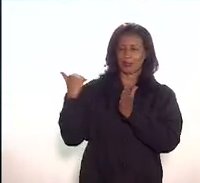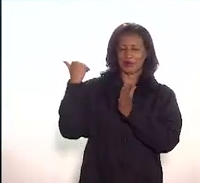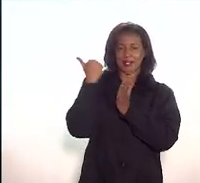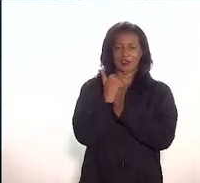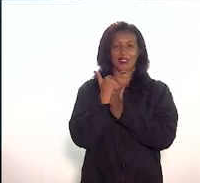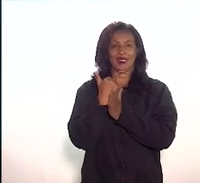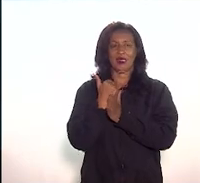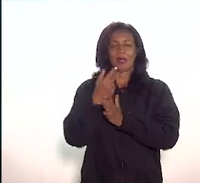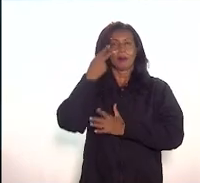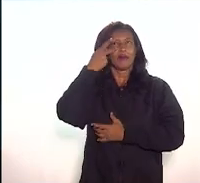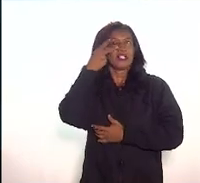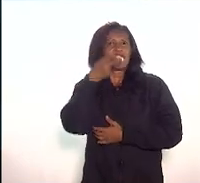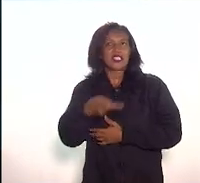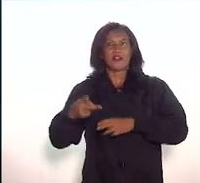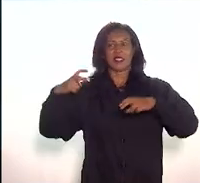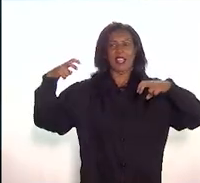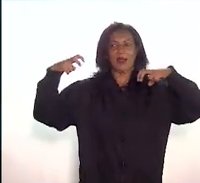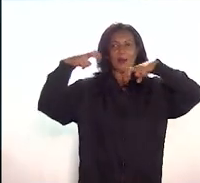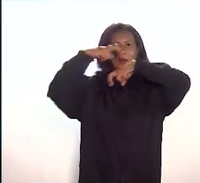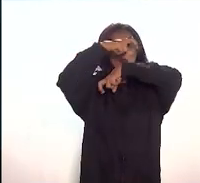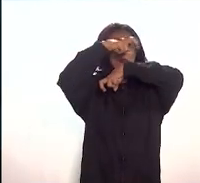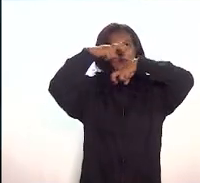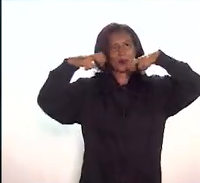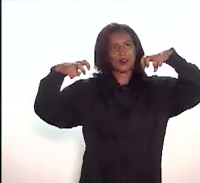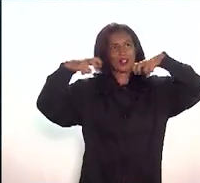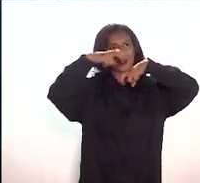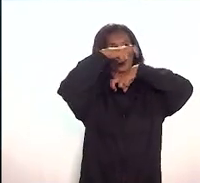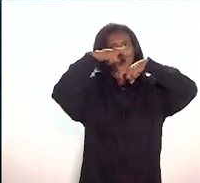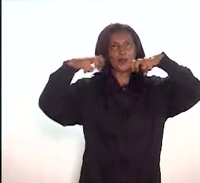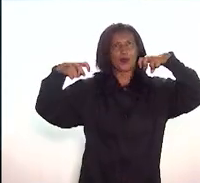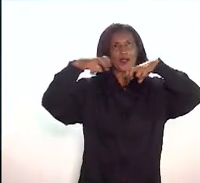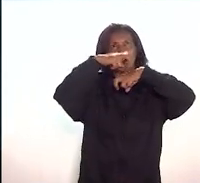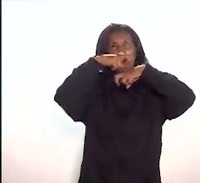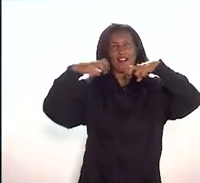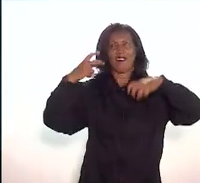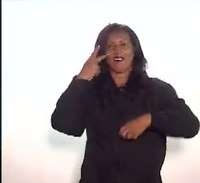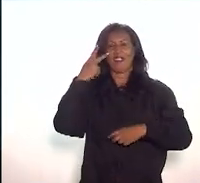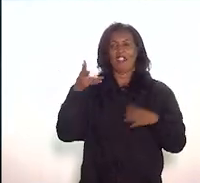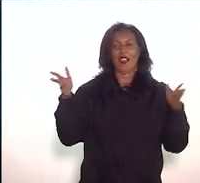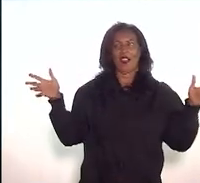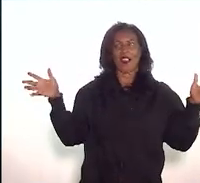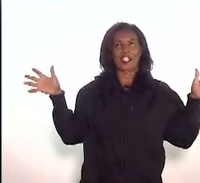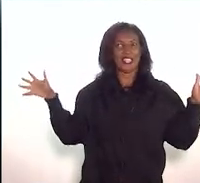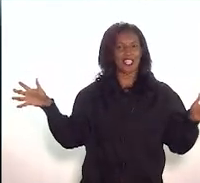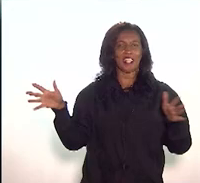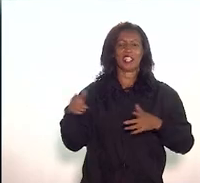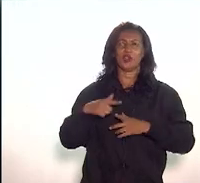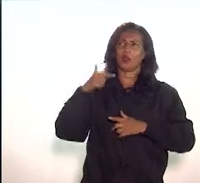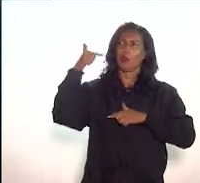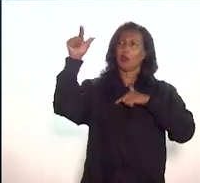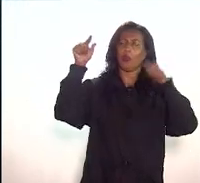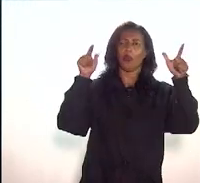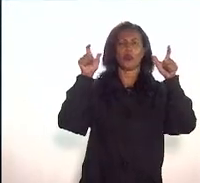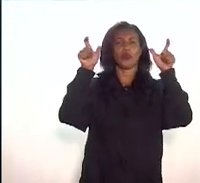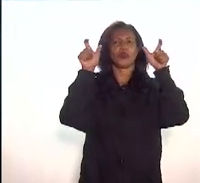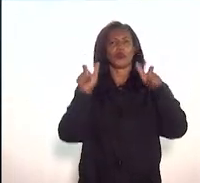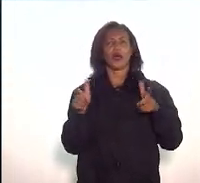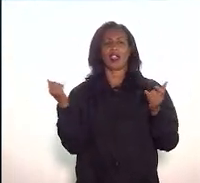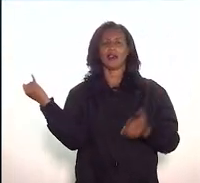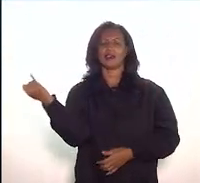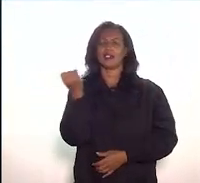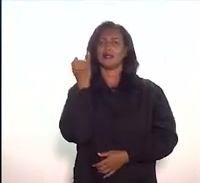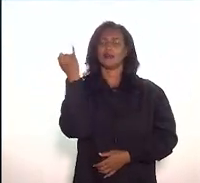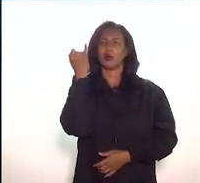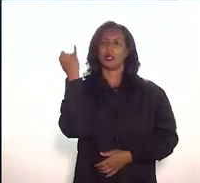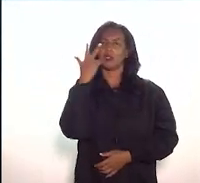fazer a visita ao pão de açúcar, fazer a visita ao corcovado, e a demais pontos muito importantes, às vezes, esse